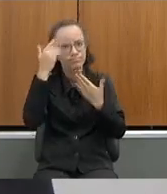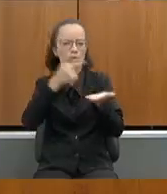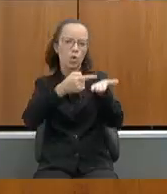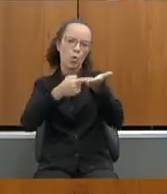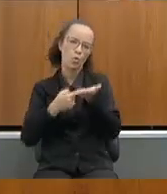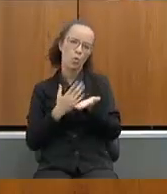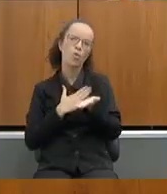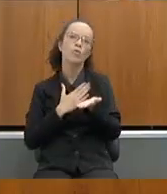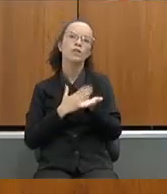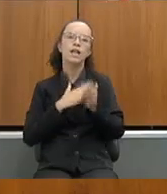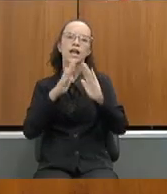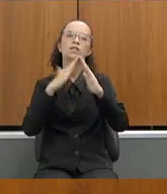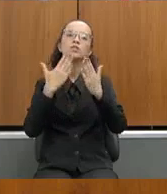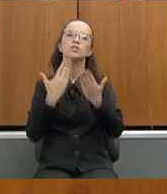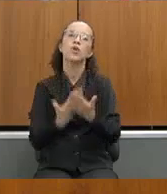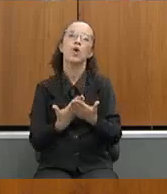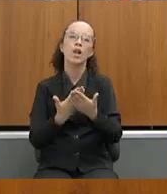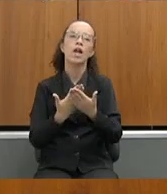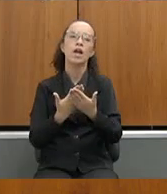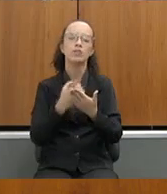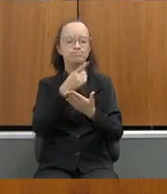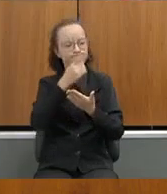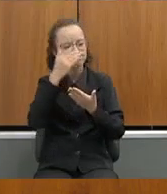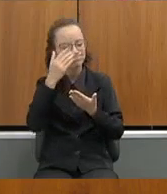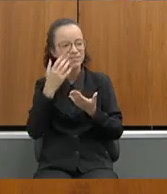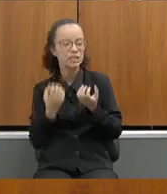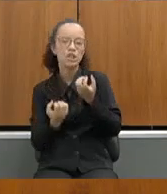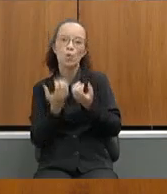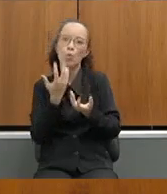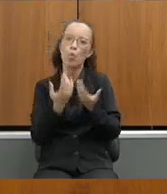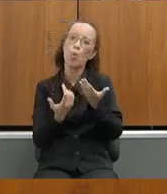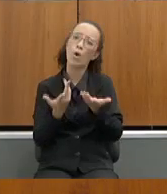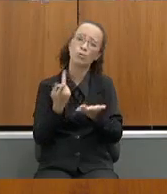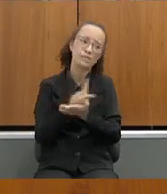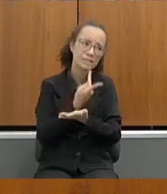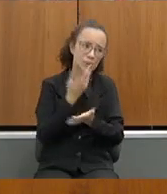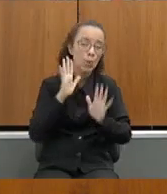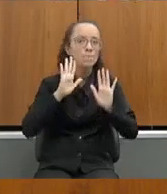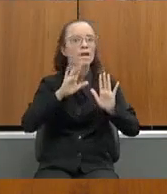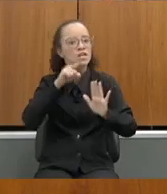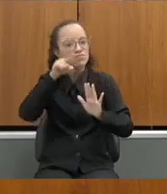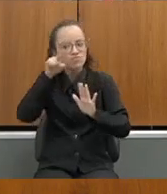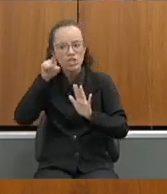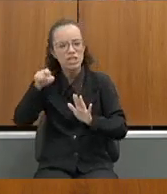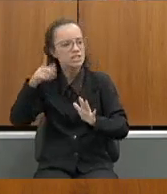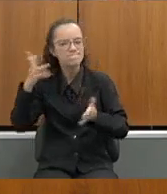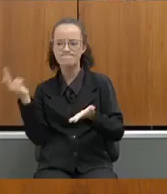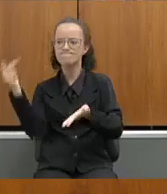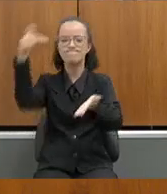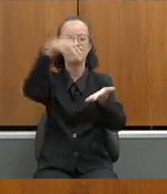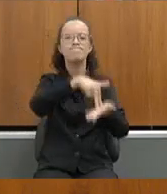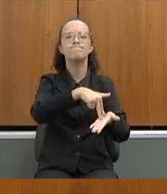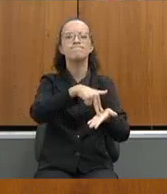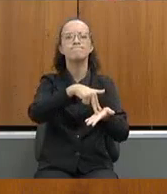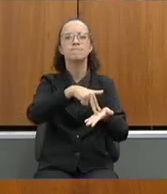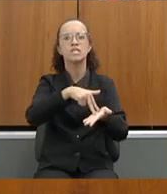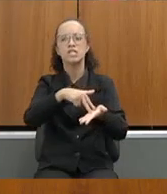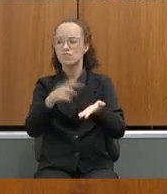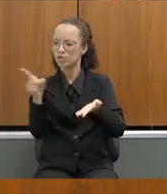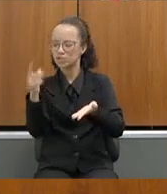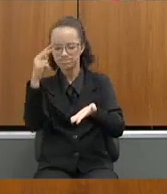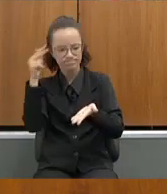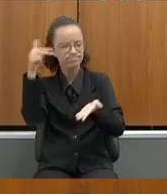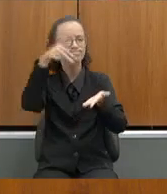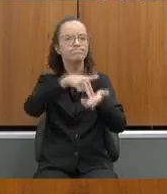daquela escola Chacriabá que queimou e que imediatamente você se deslocou, foi lá,